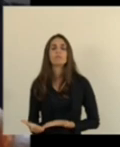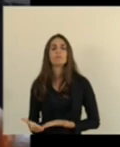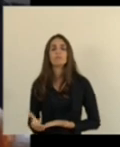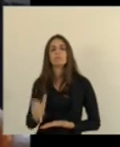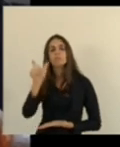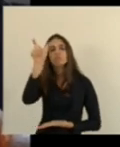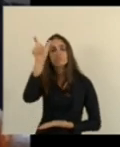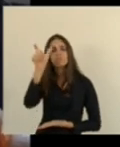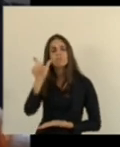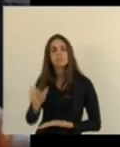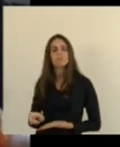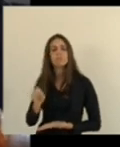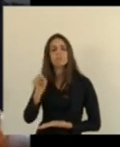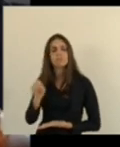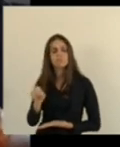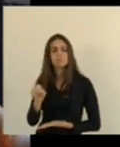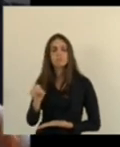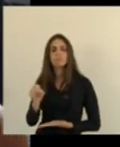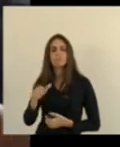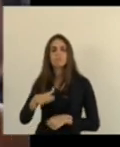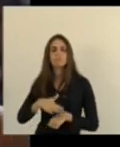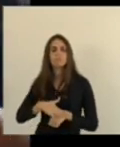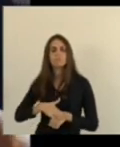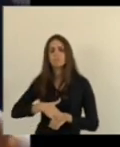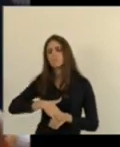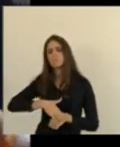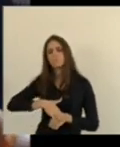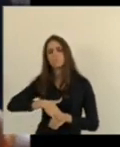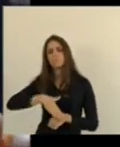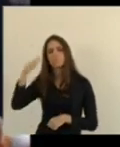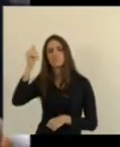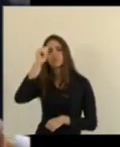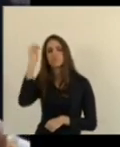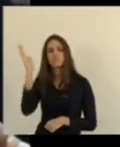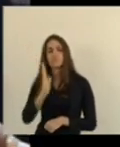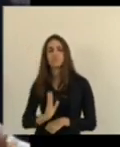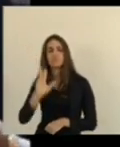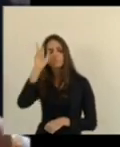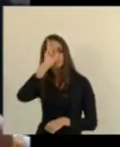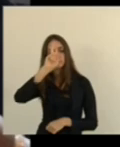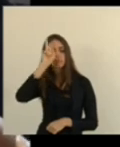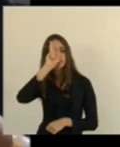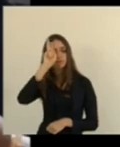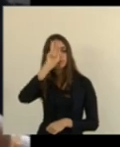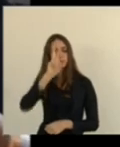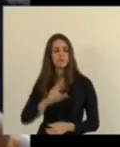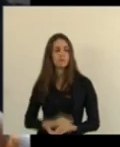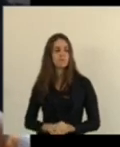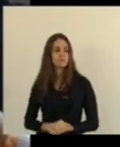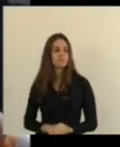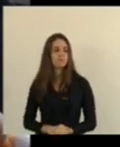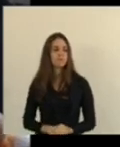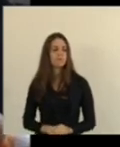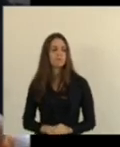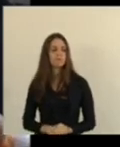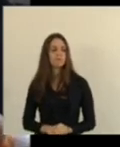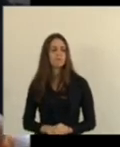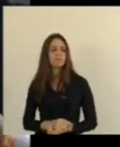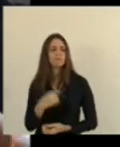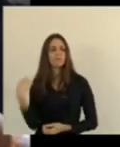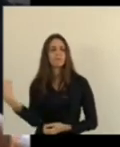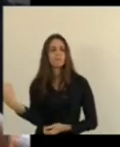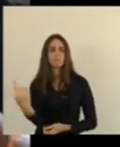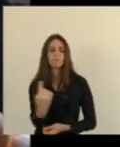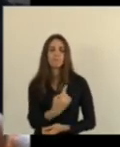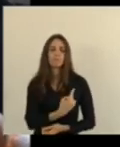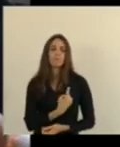um dos maiores brasileiros da nossa história. Nós estamos